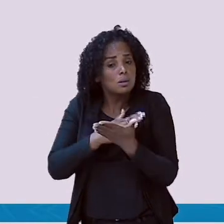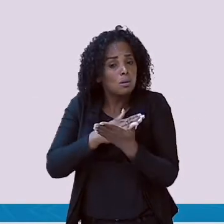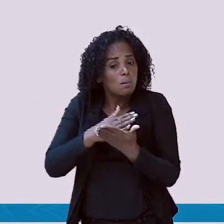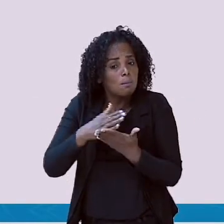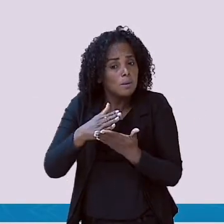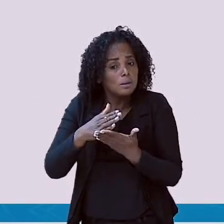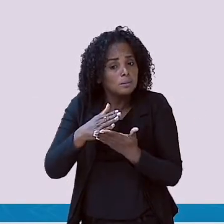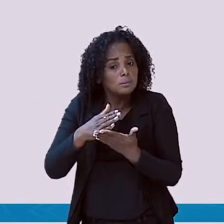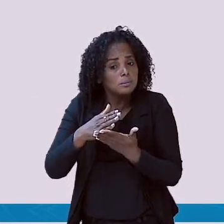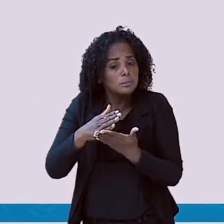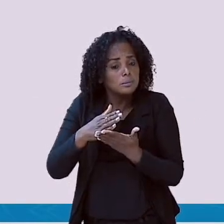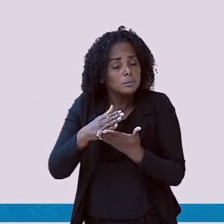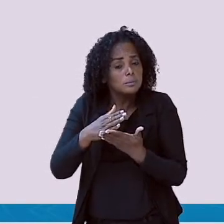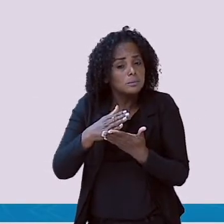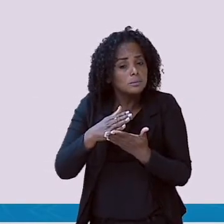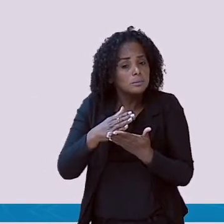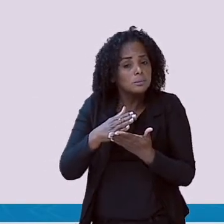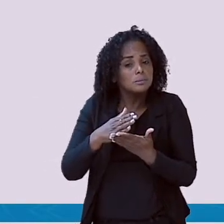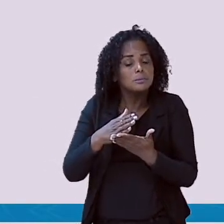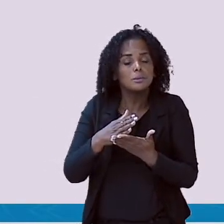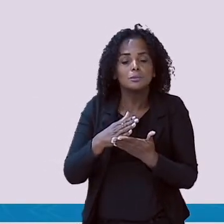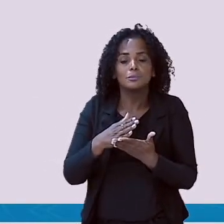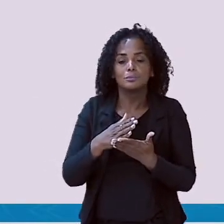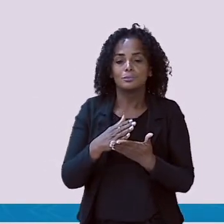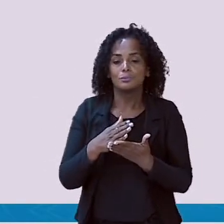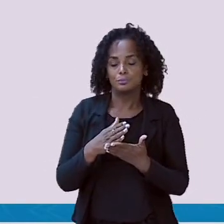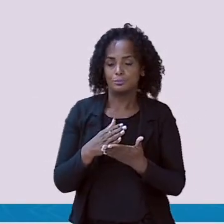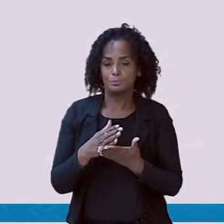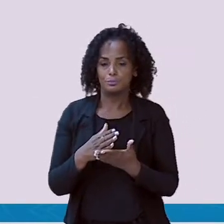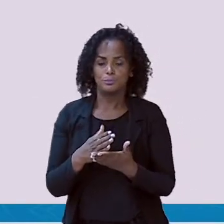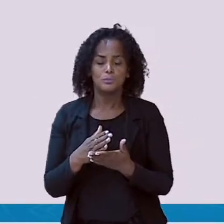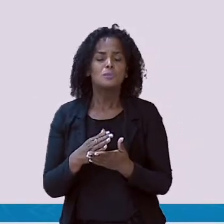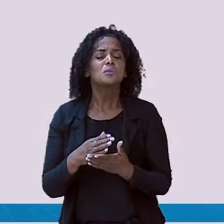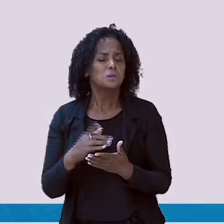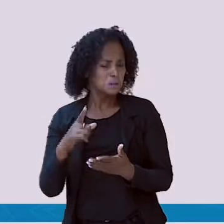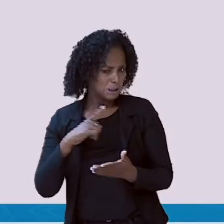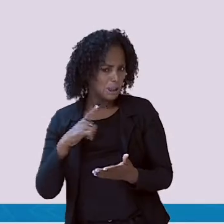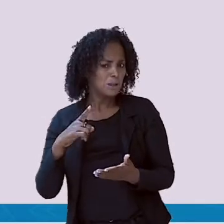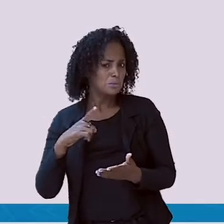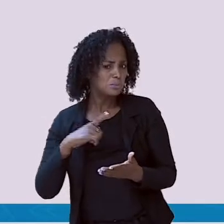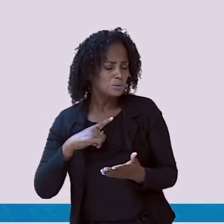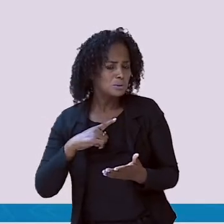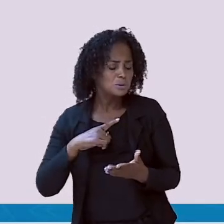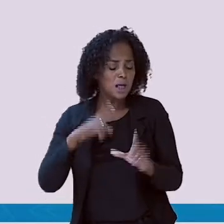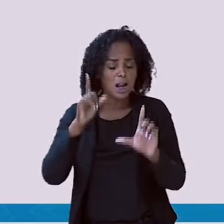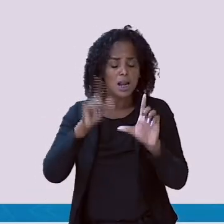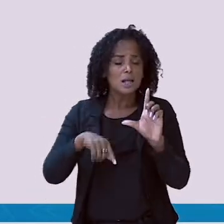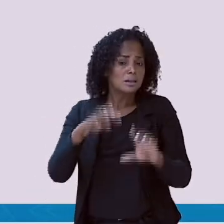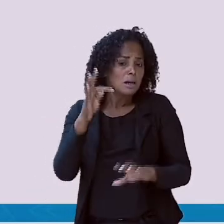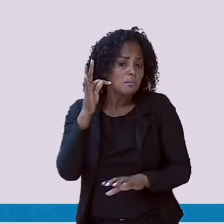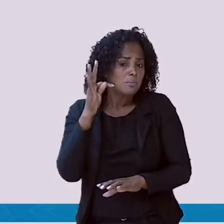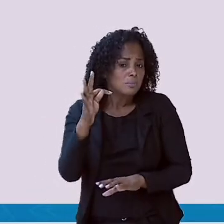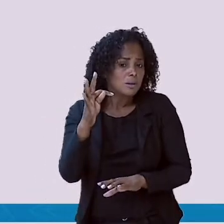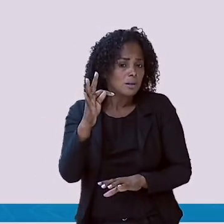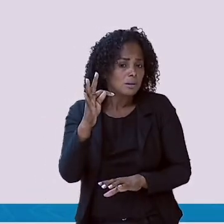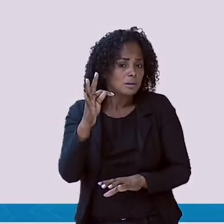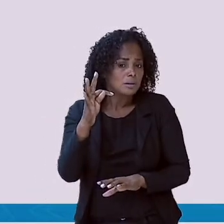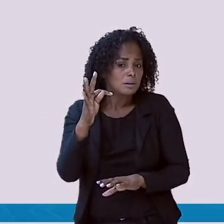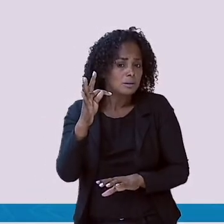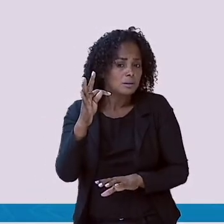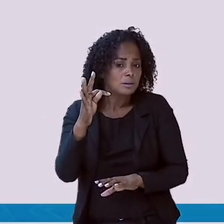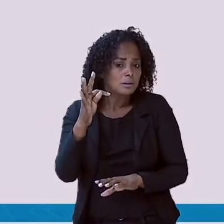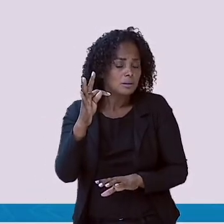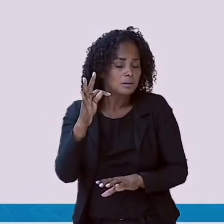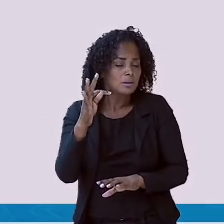a letra T na palavra cutia? Sim, nós temos. Está aqui no meio